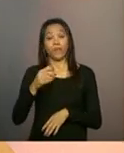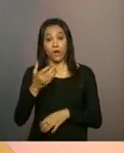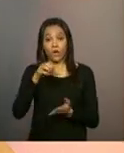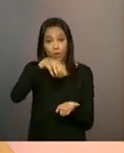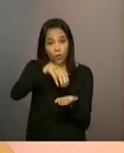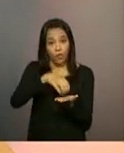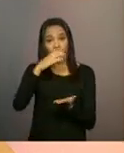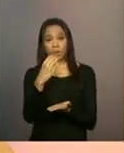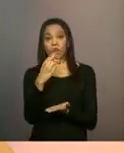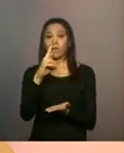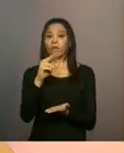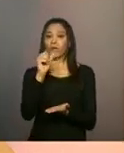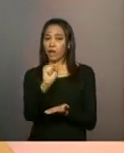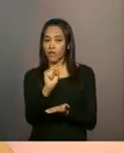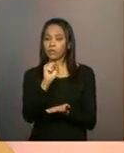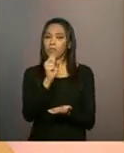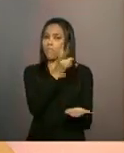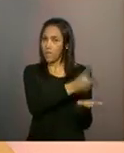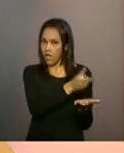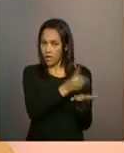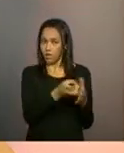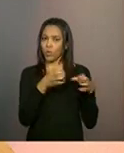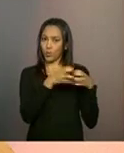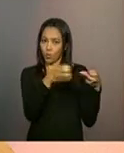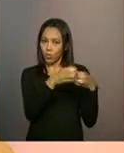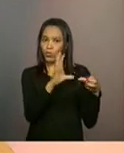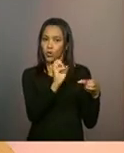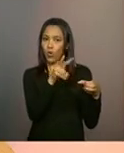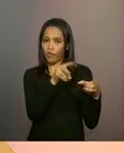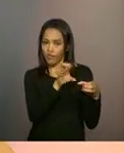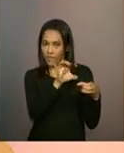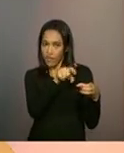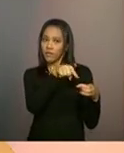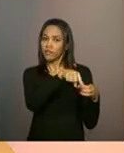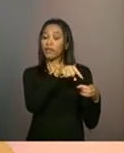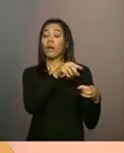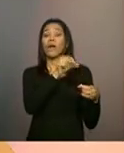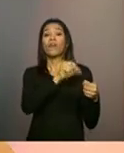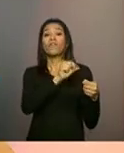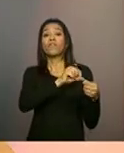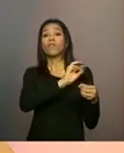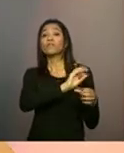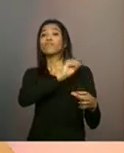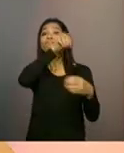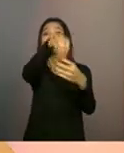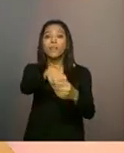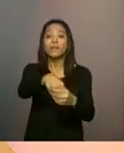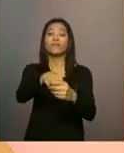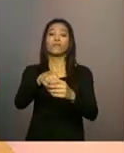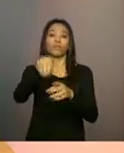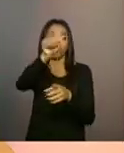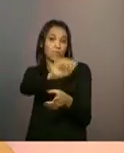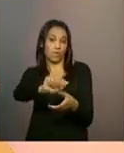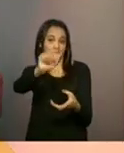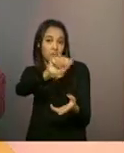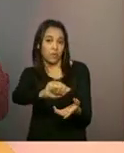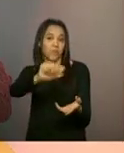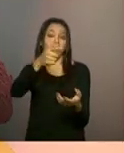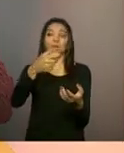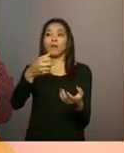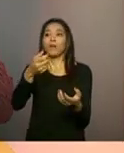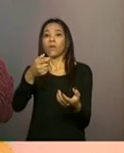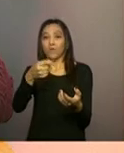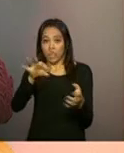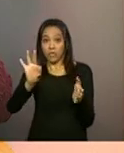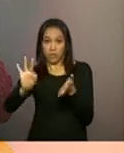quando o serviço de convivência é executado numa entidade de assistência social, inscrita no conselho